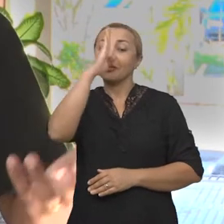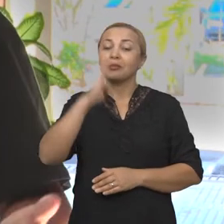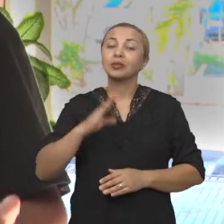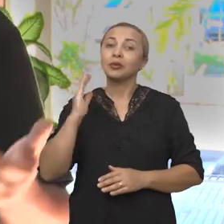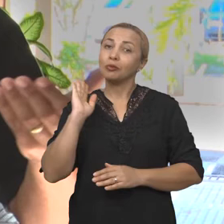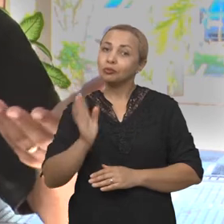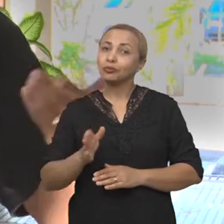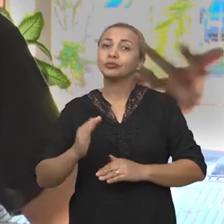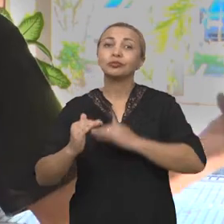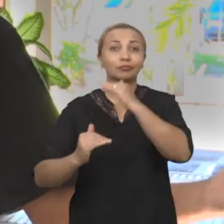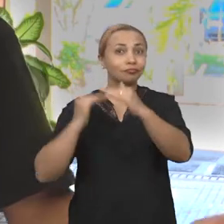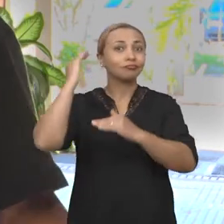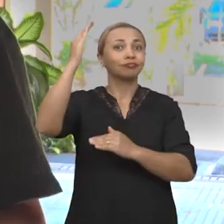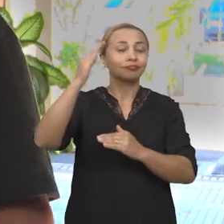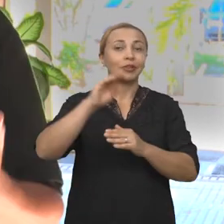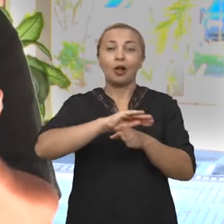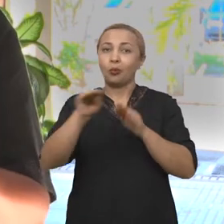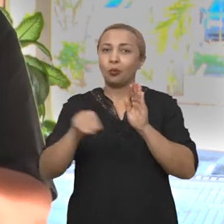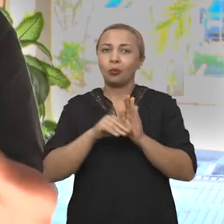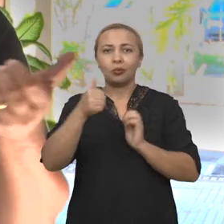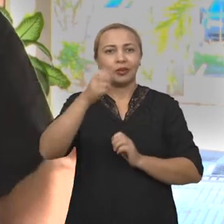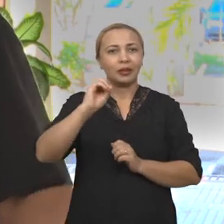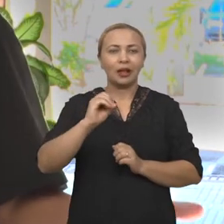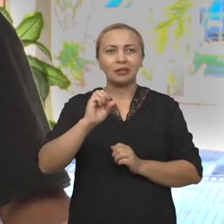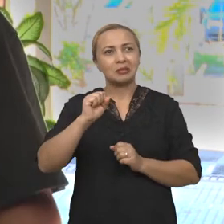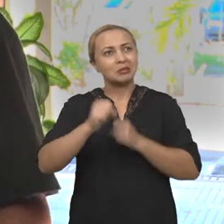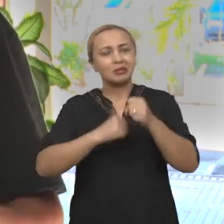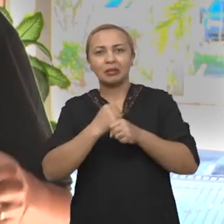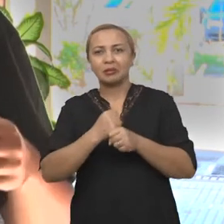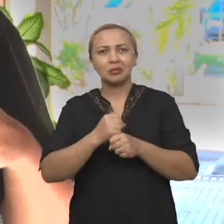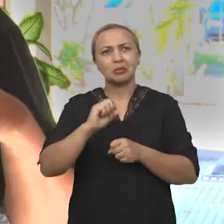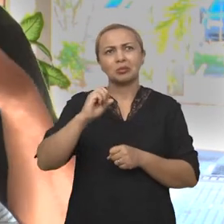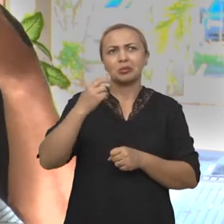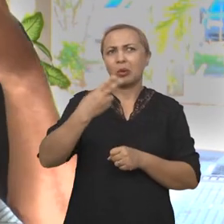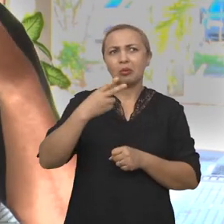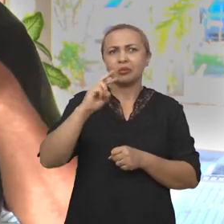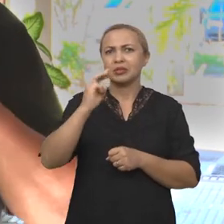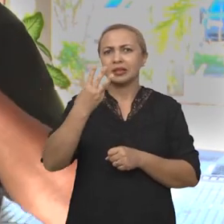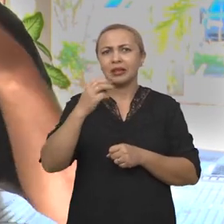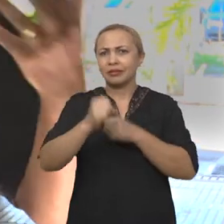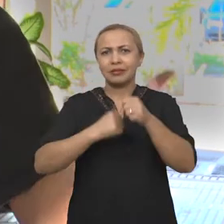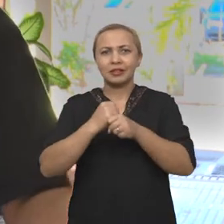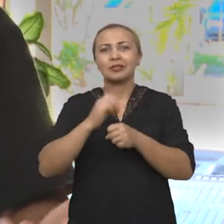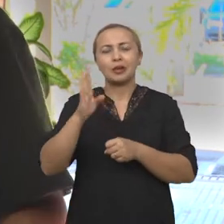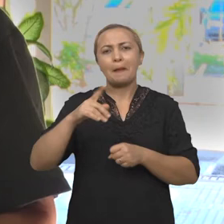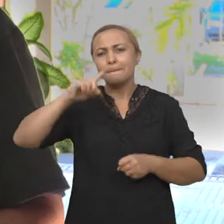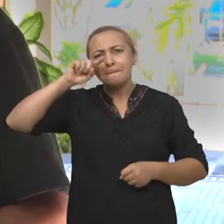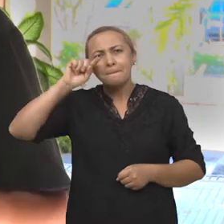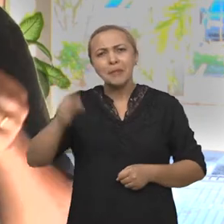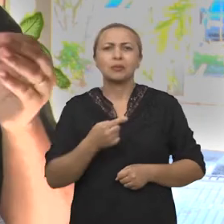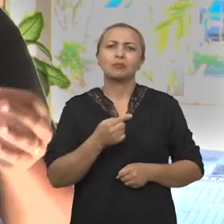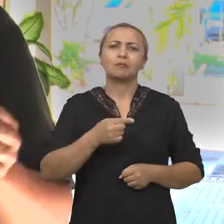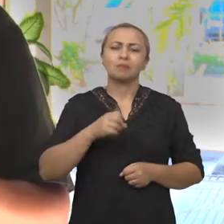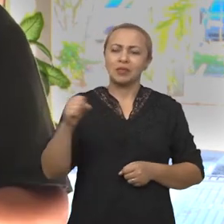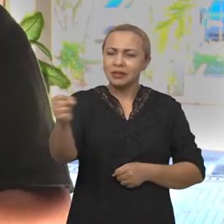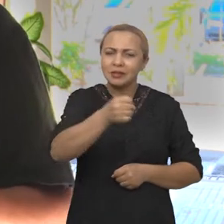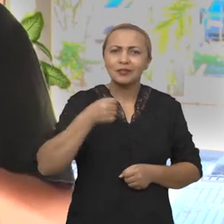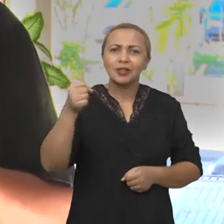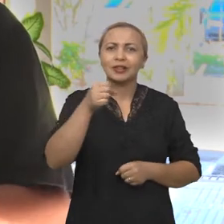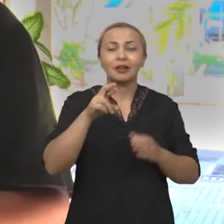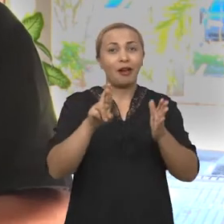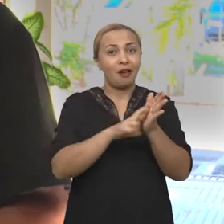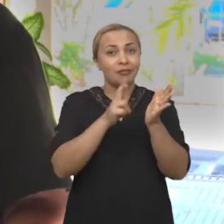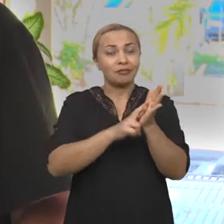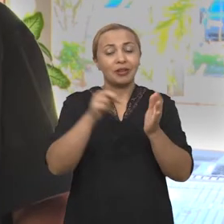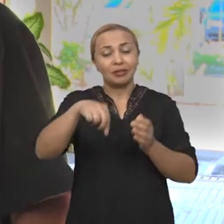ultrapassou nessa última década, principalmente nos dois a três últimos anos, mais de mil cervejarias registradas